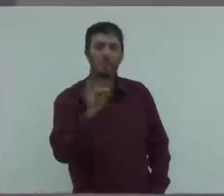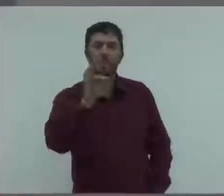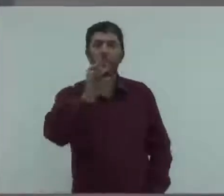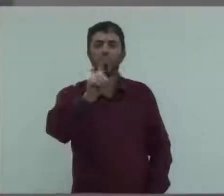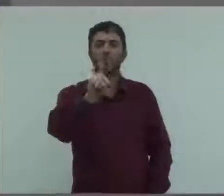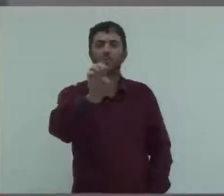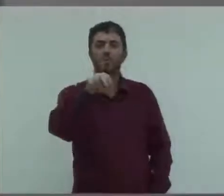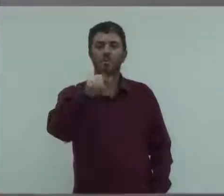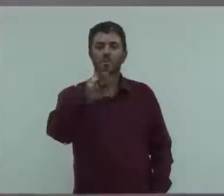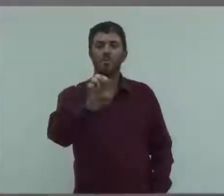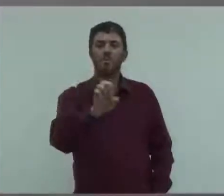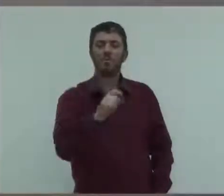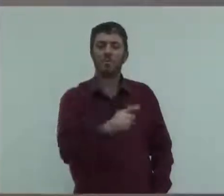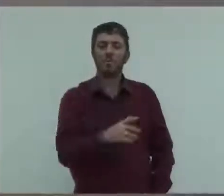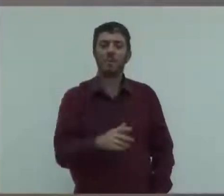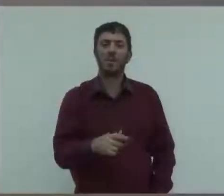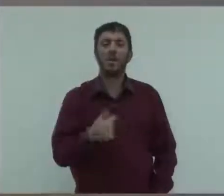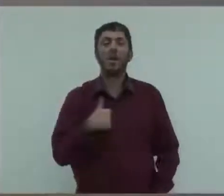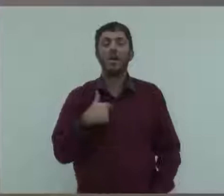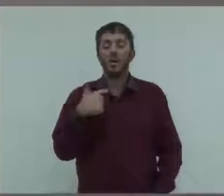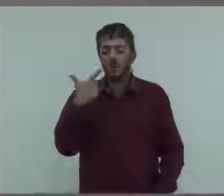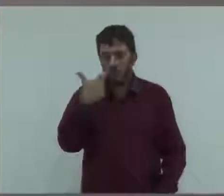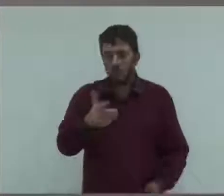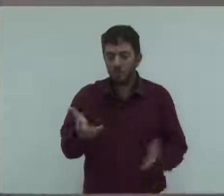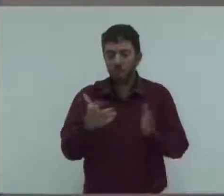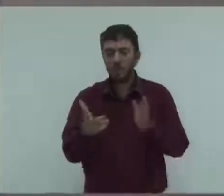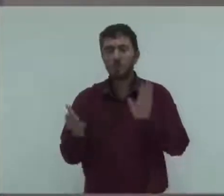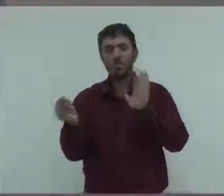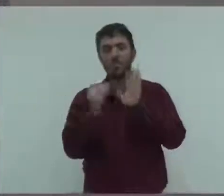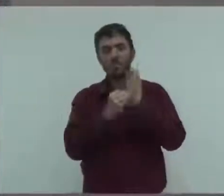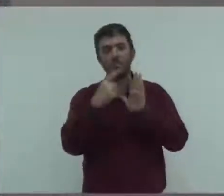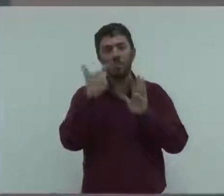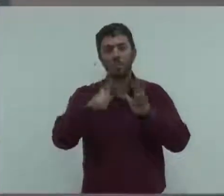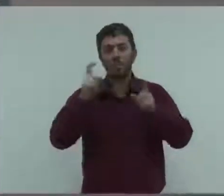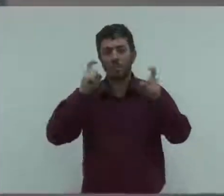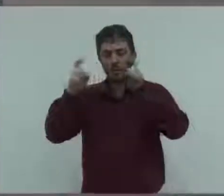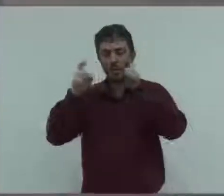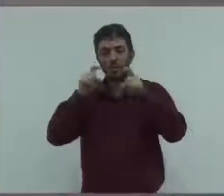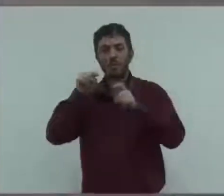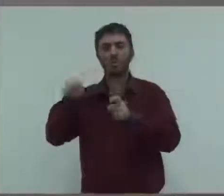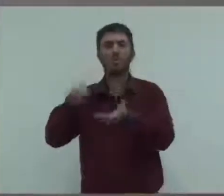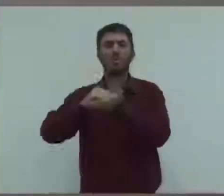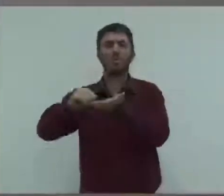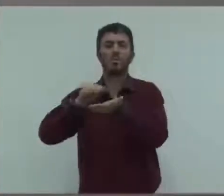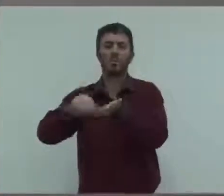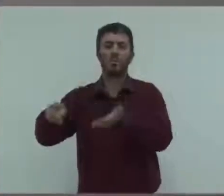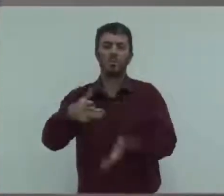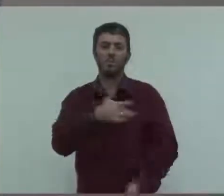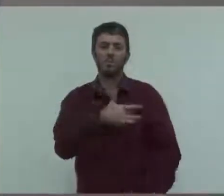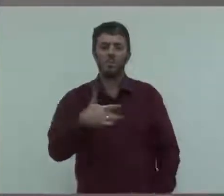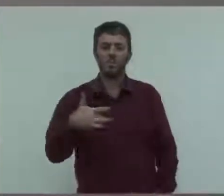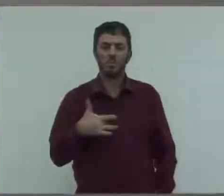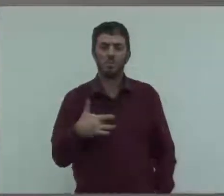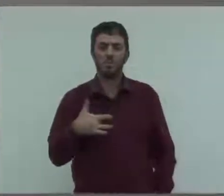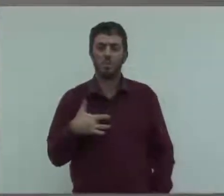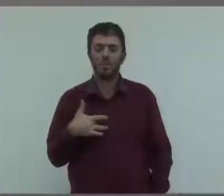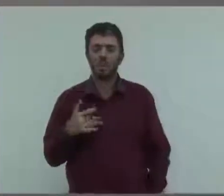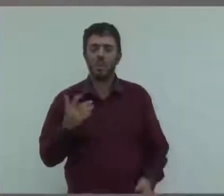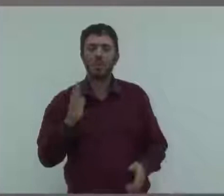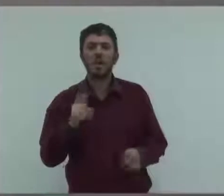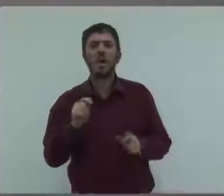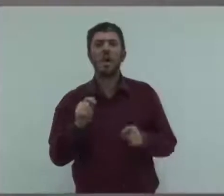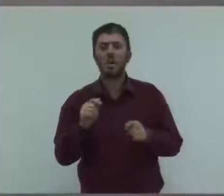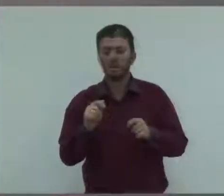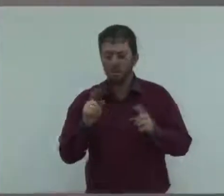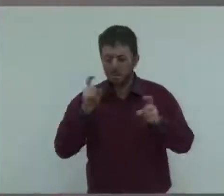novamente uma reunião com o secretário para que nós possamos ter o resultado final. Na reunião de prestação de conta aqui, junto com